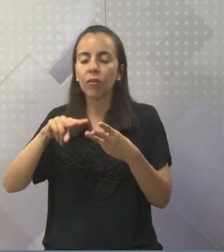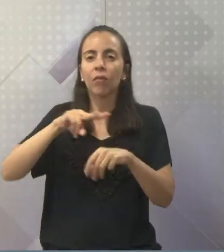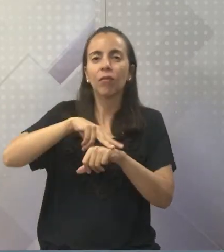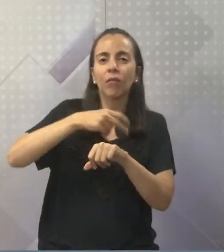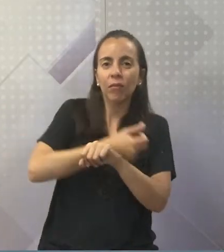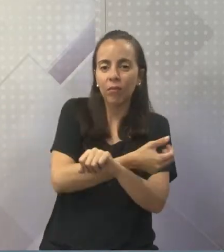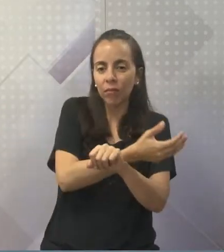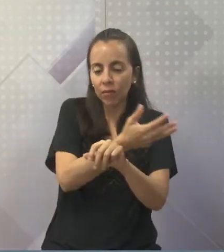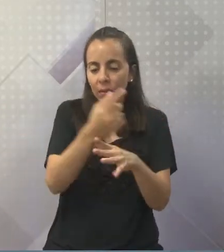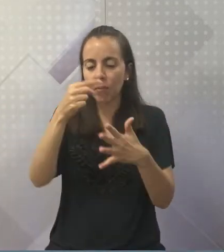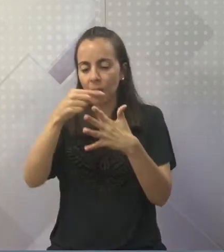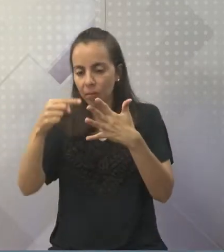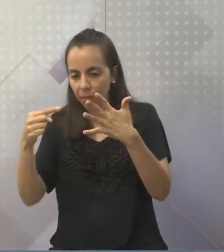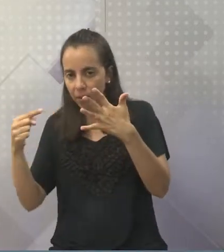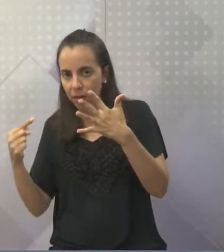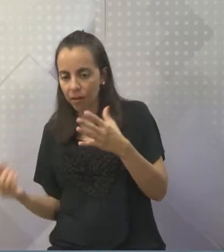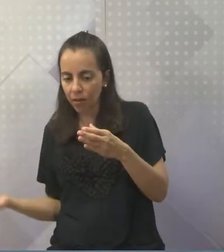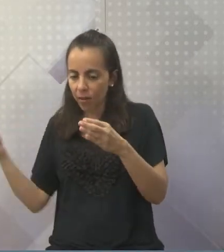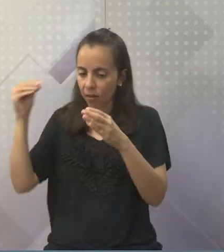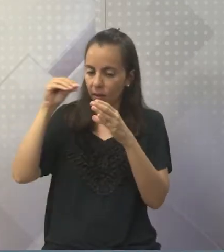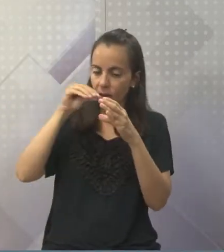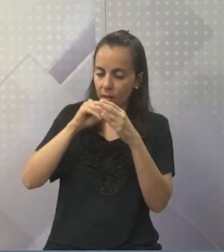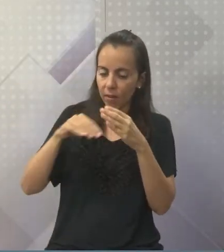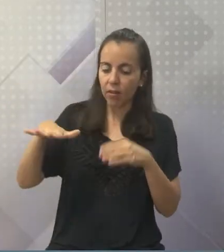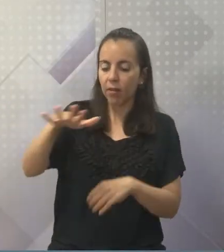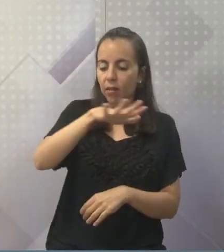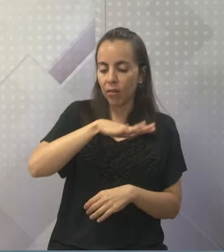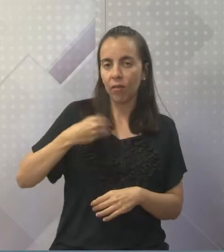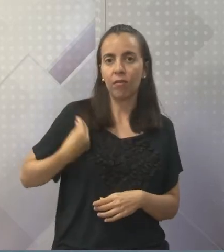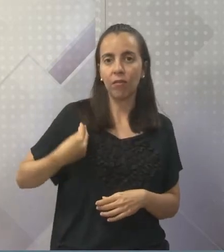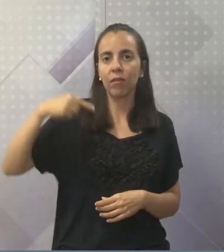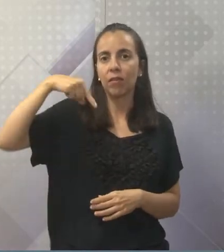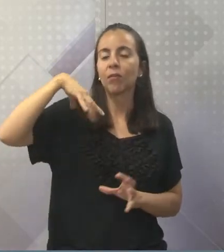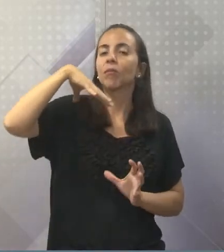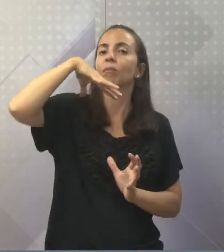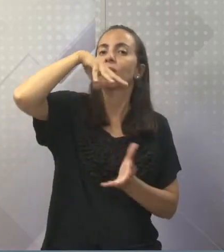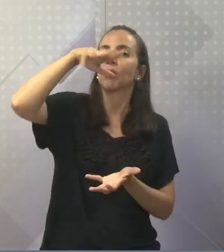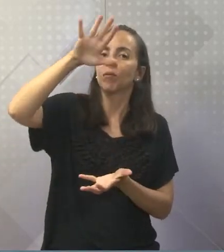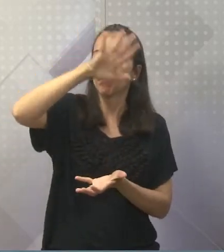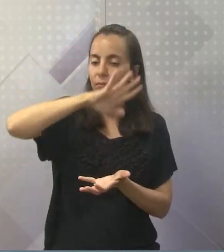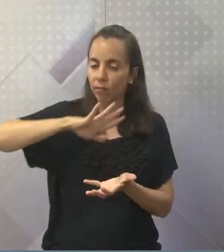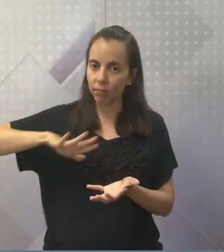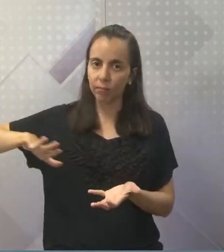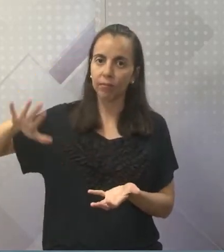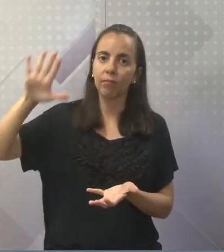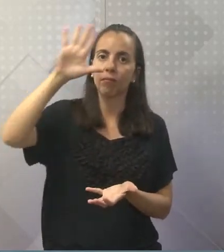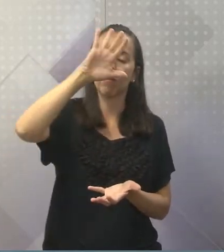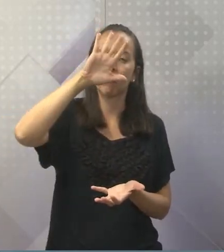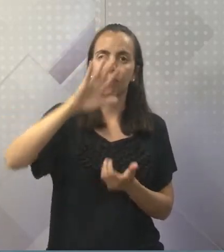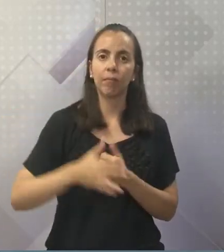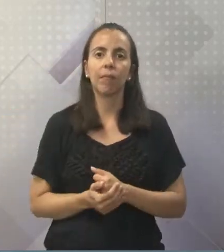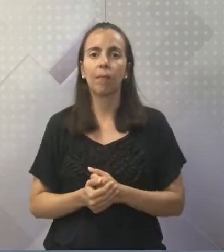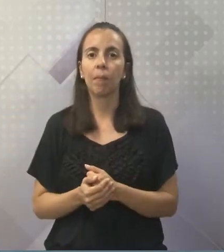vivos que compõem a vida na nossa terra. E além da gente falar dessa